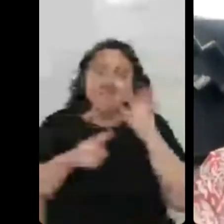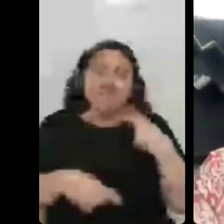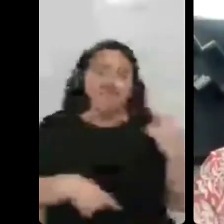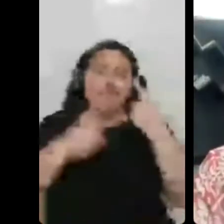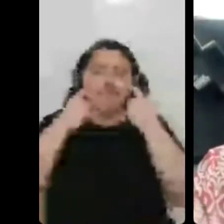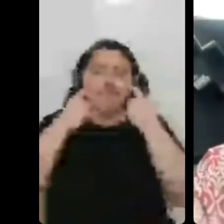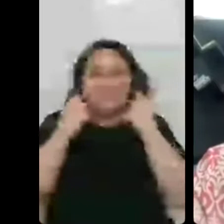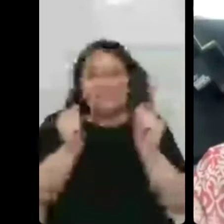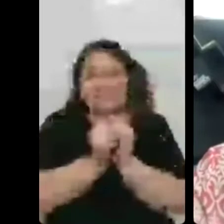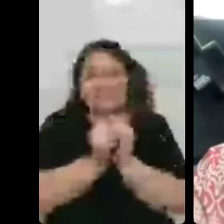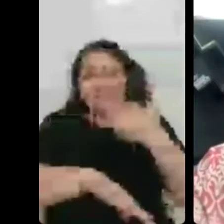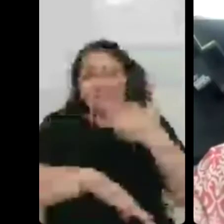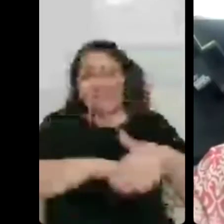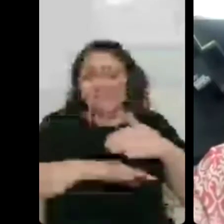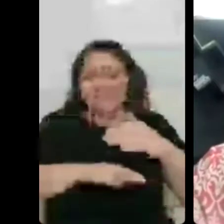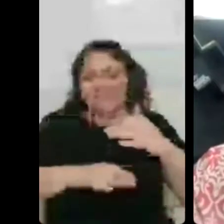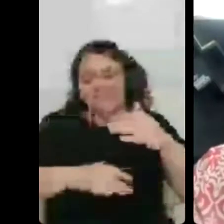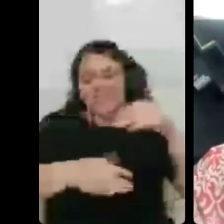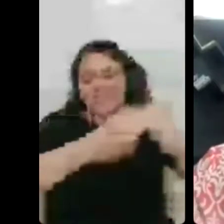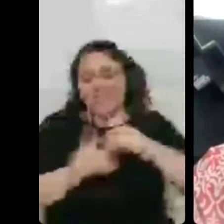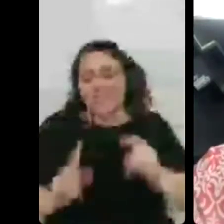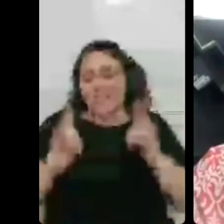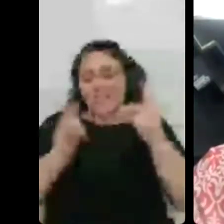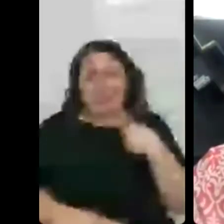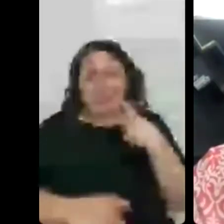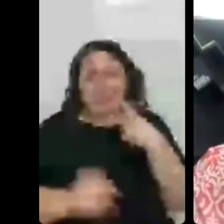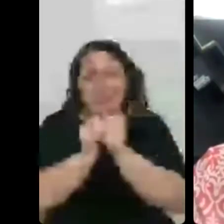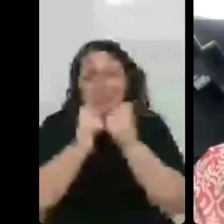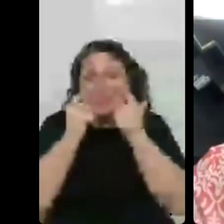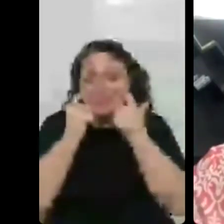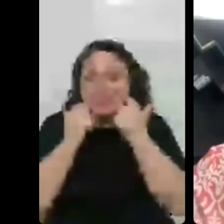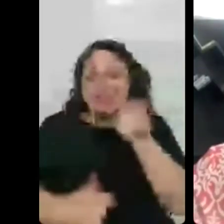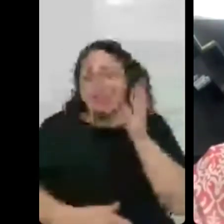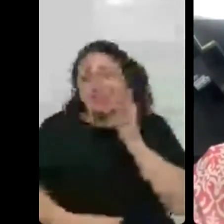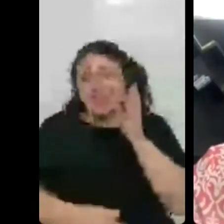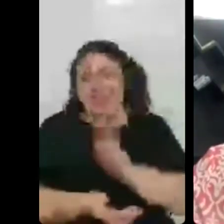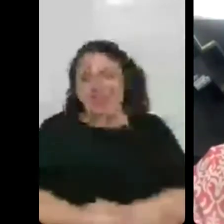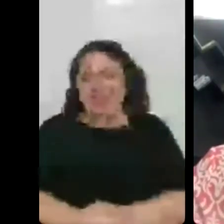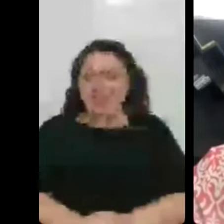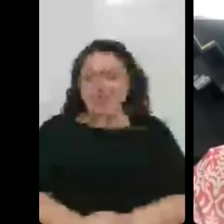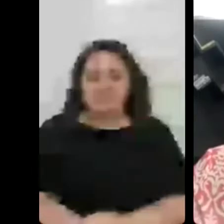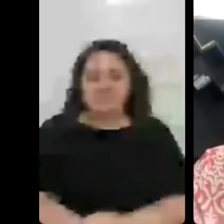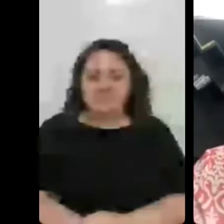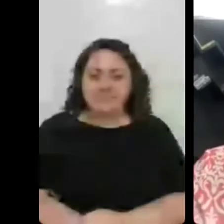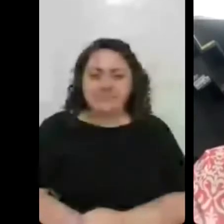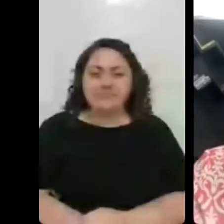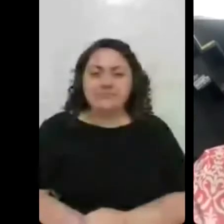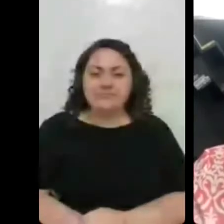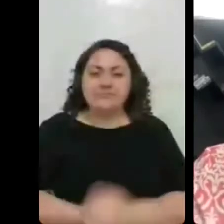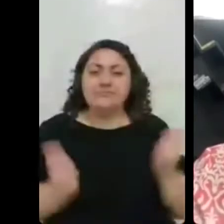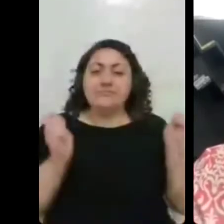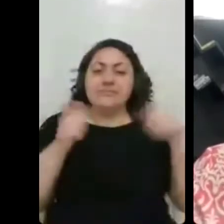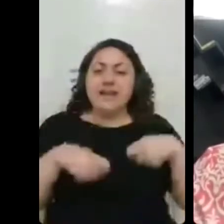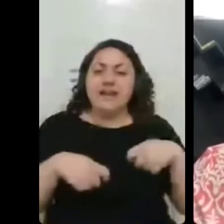teve dúvida isso né então assim foi muito legal de poder voltar da onde tu sai